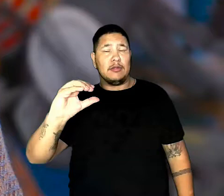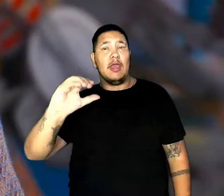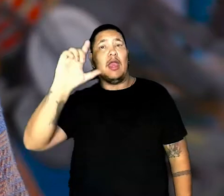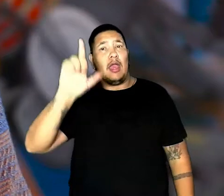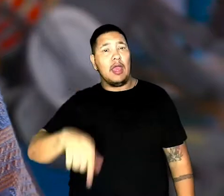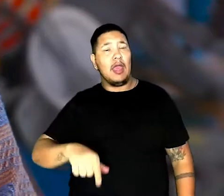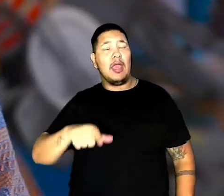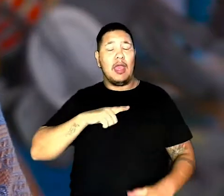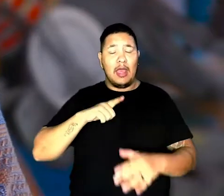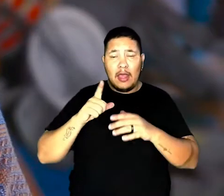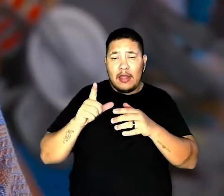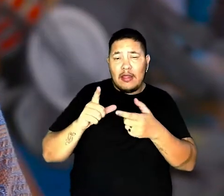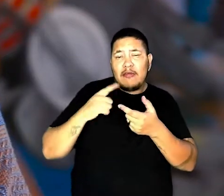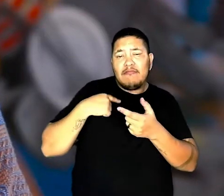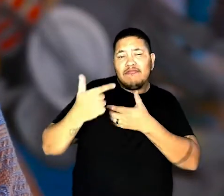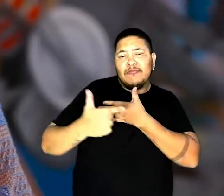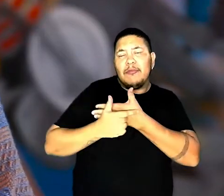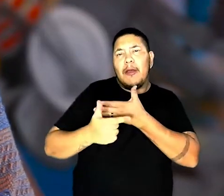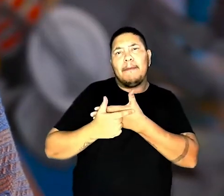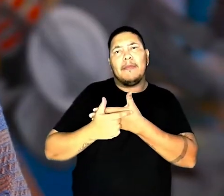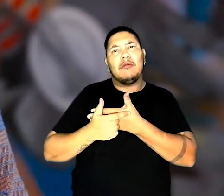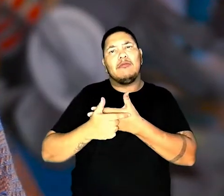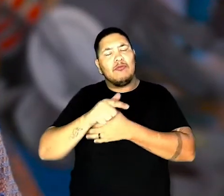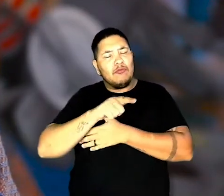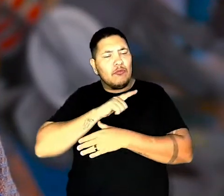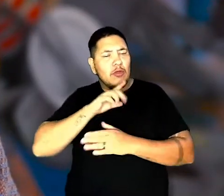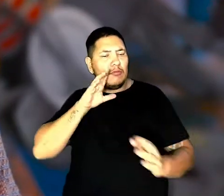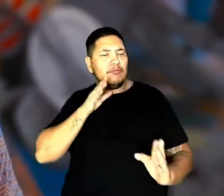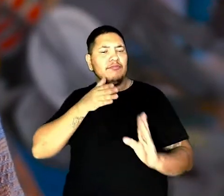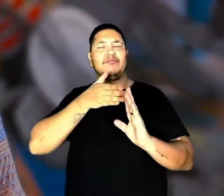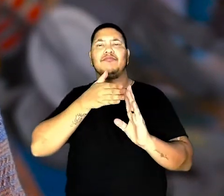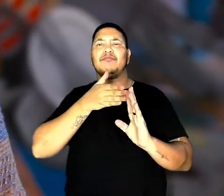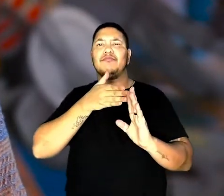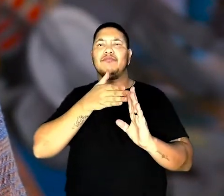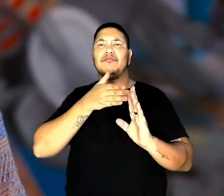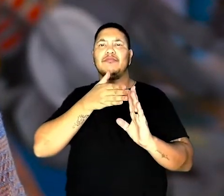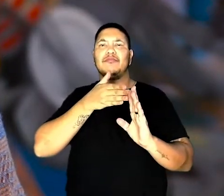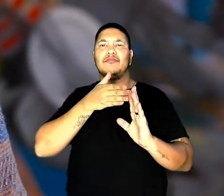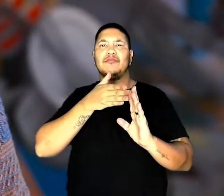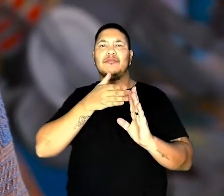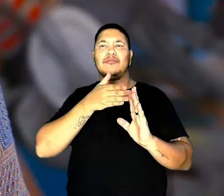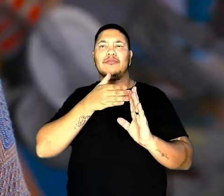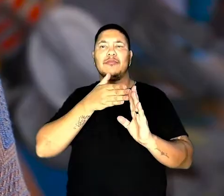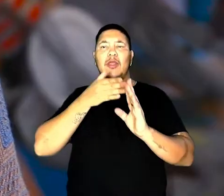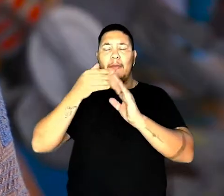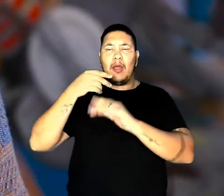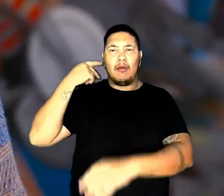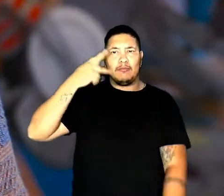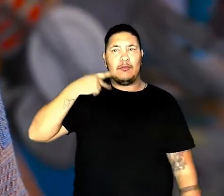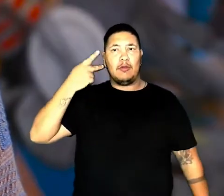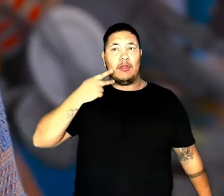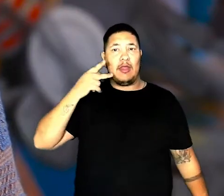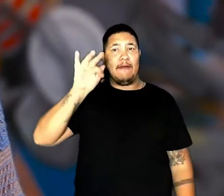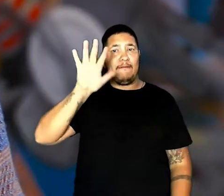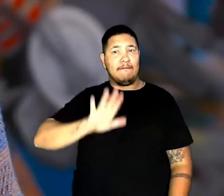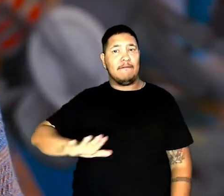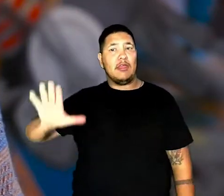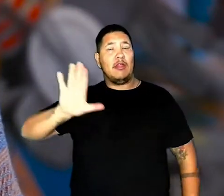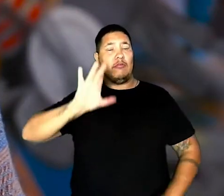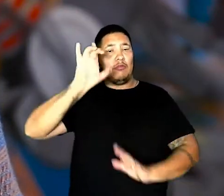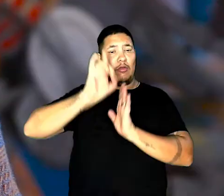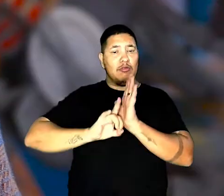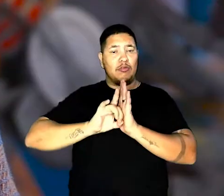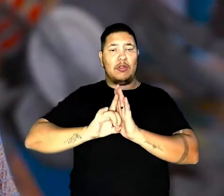essa função de ombudsman, ela foi direcionada para a Procuradoria